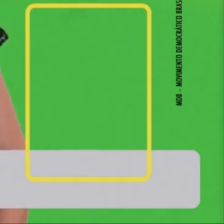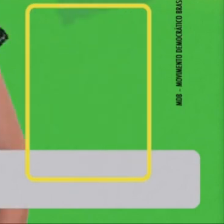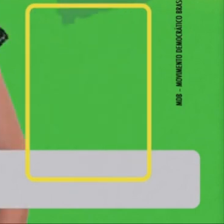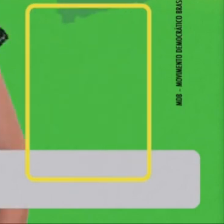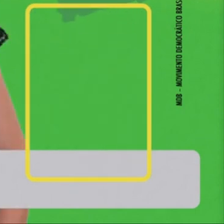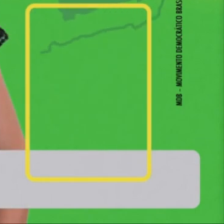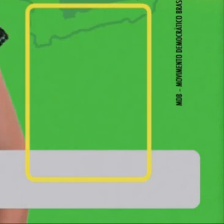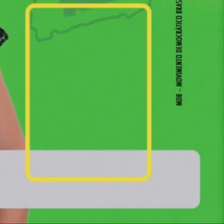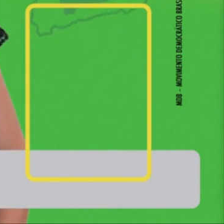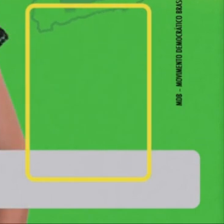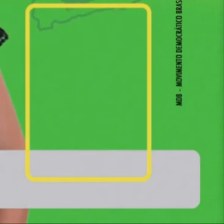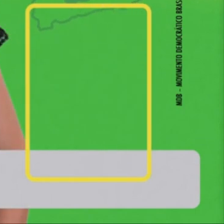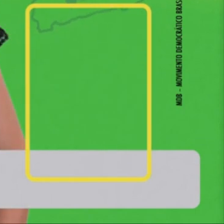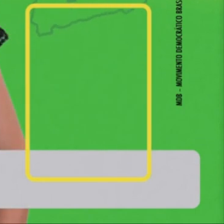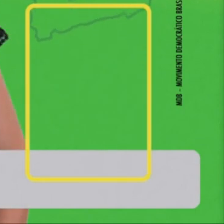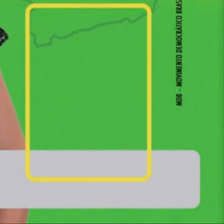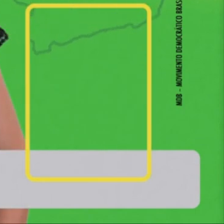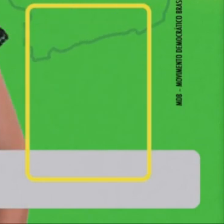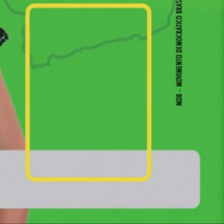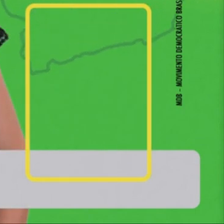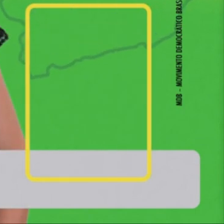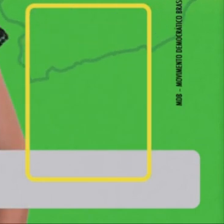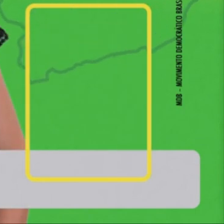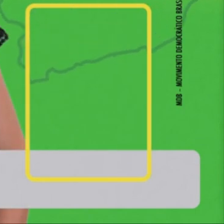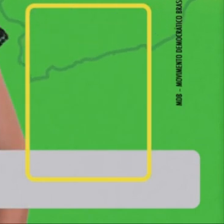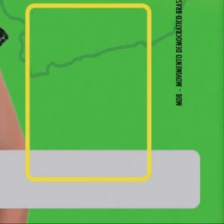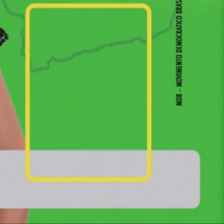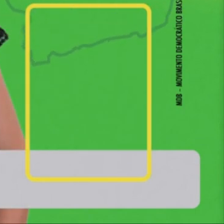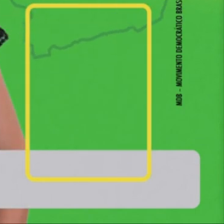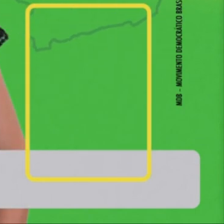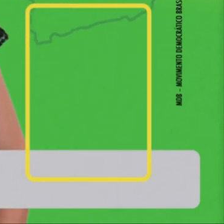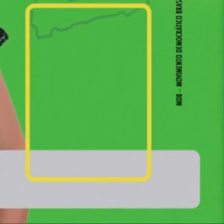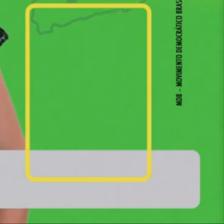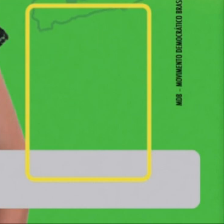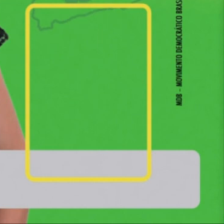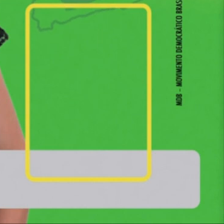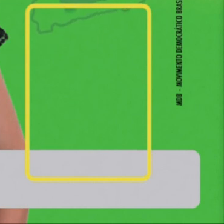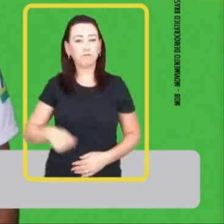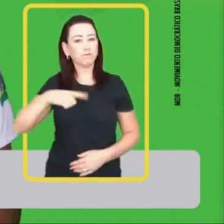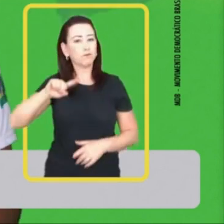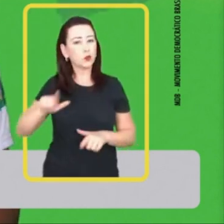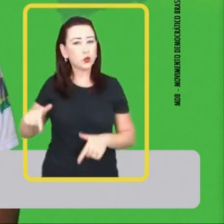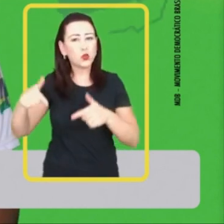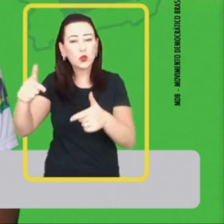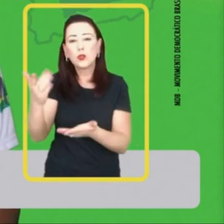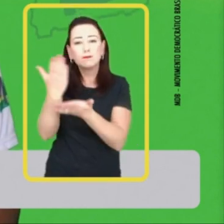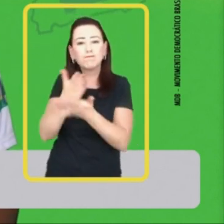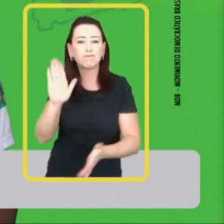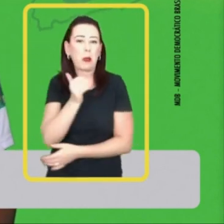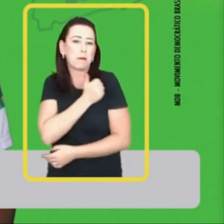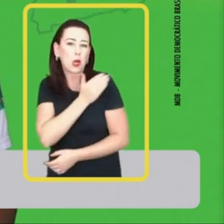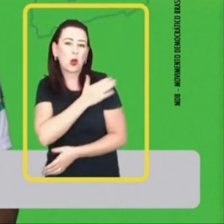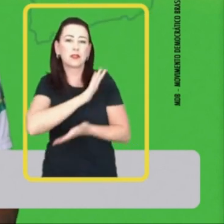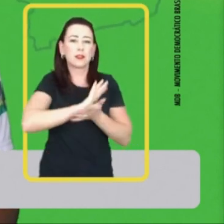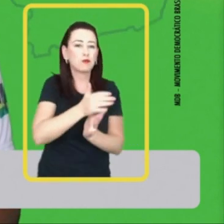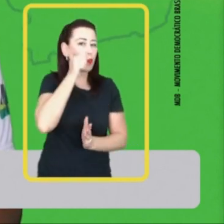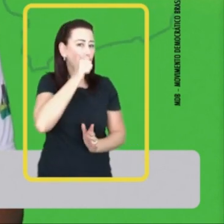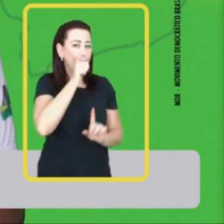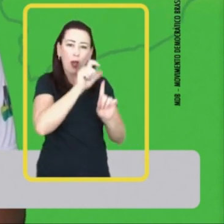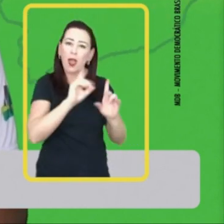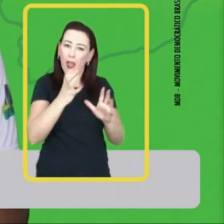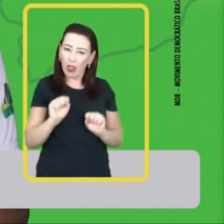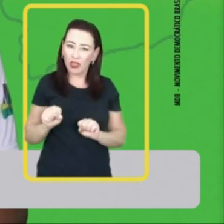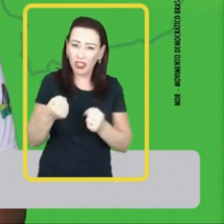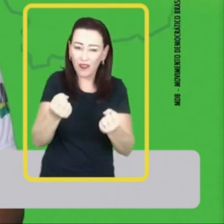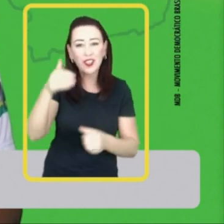voto. Para deputado estadual, vote Andréia Marques, 15234. Na luta contra a discriminação e violência